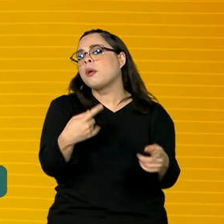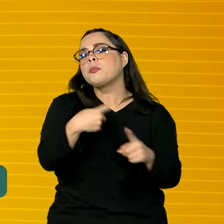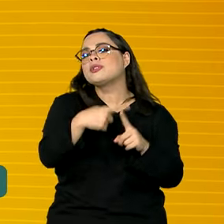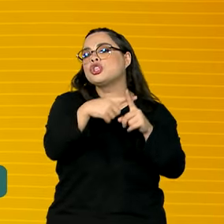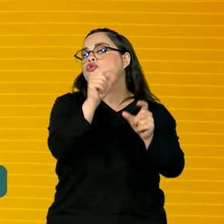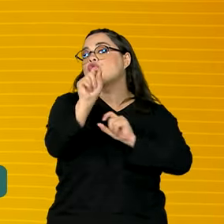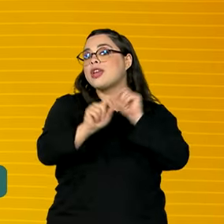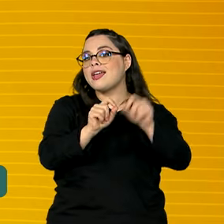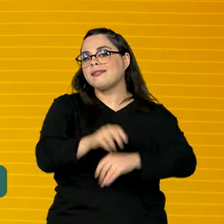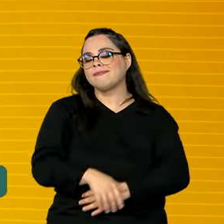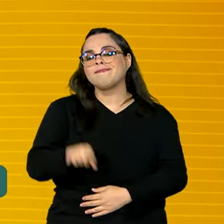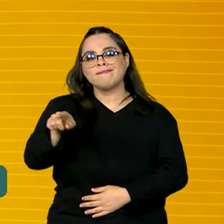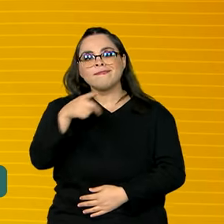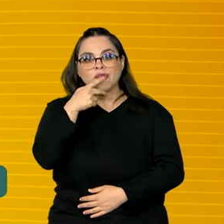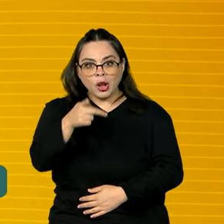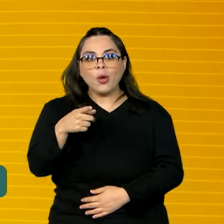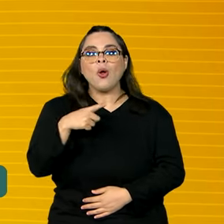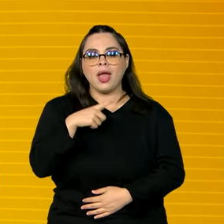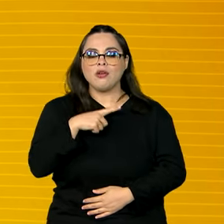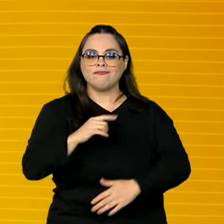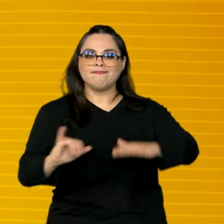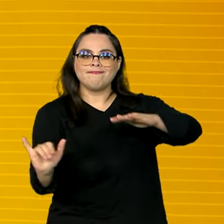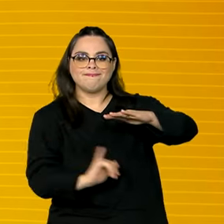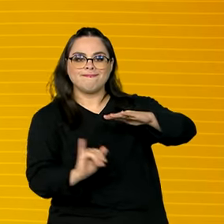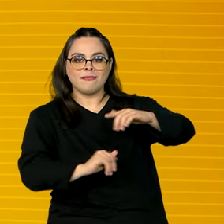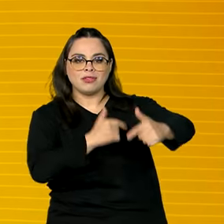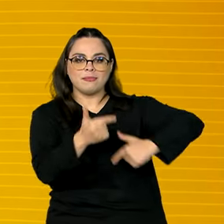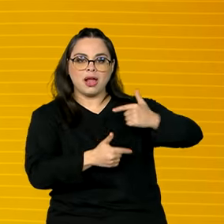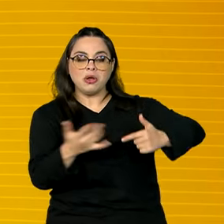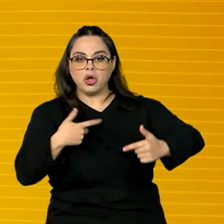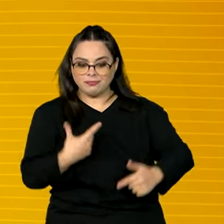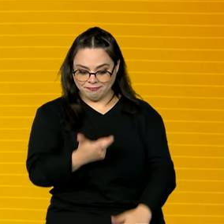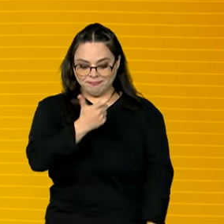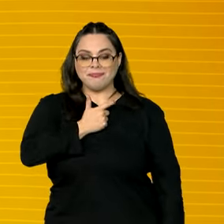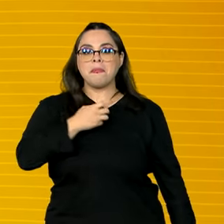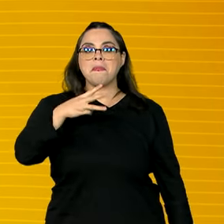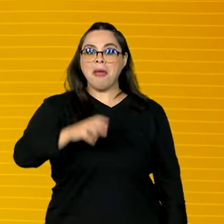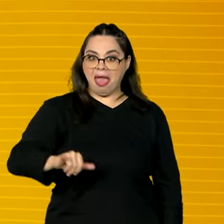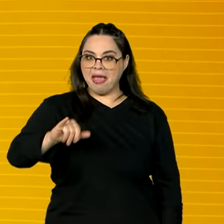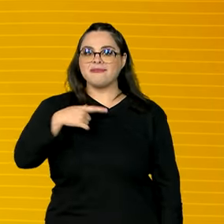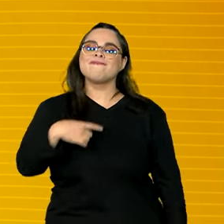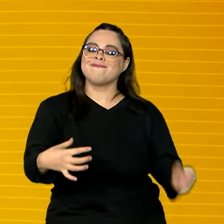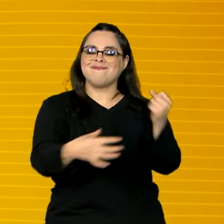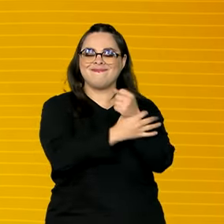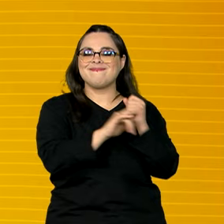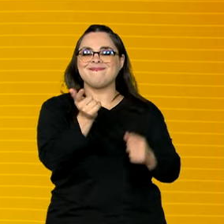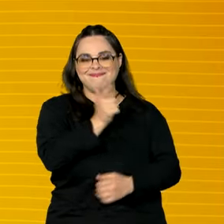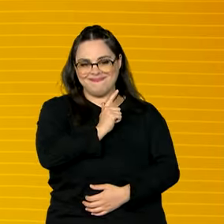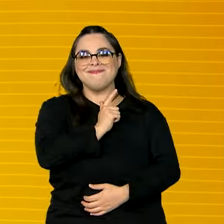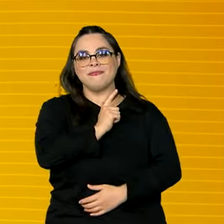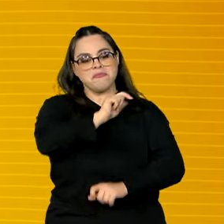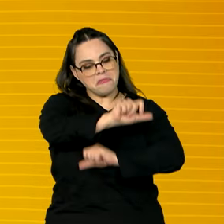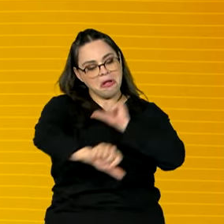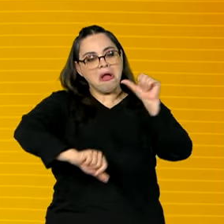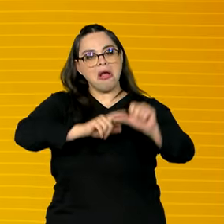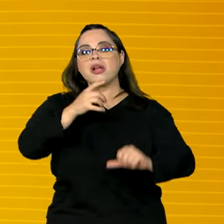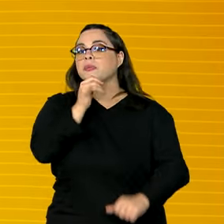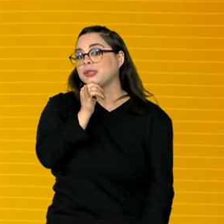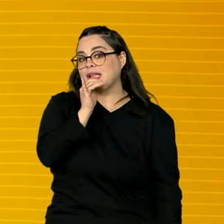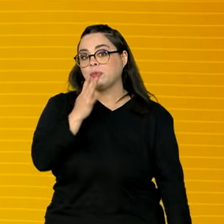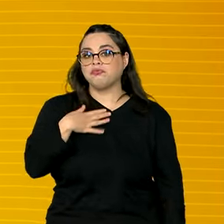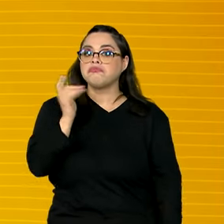ao MEI. Graças ao MEI eu pude sair da informalidade. E hoje me garante uma certa segurança. Hoje eu pago